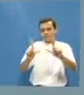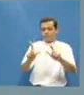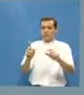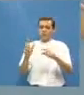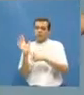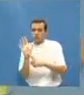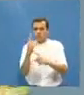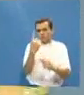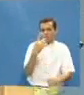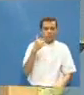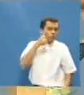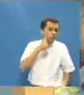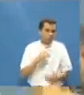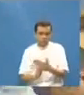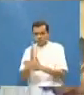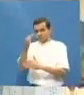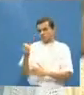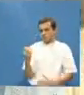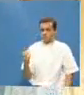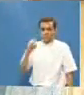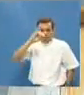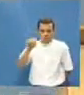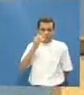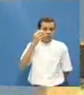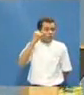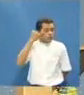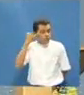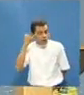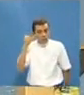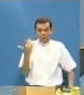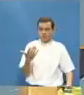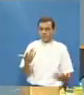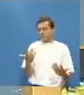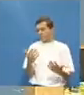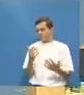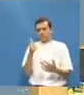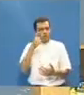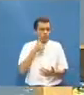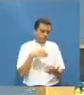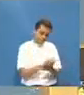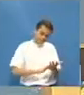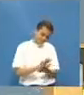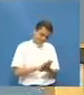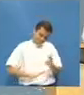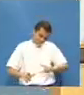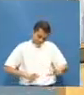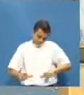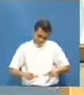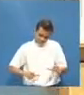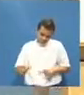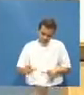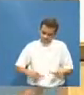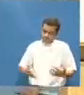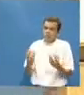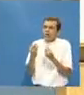levou ela, dava emprego, não deu mais o emprego para ela aí a coitada dessa mulher, estava lá desempregada e sem